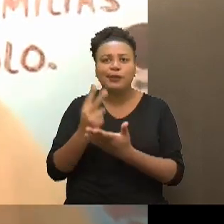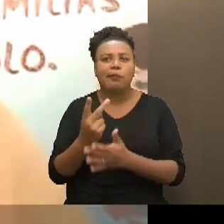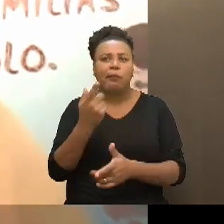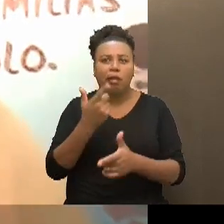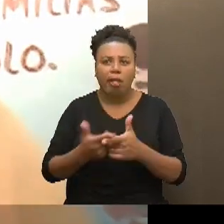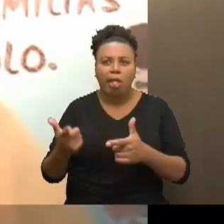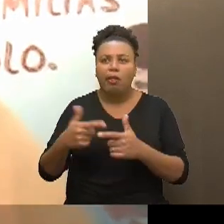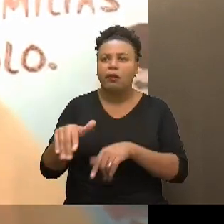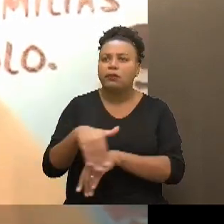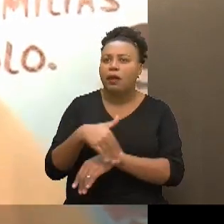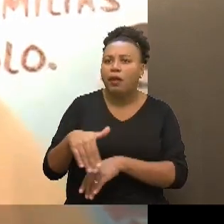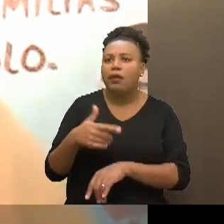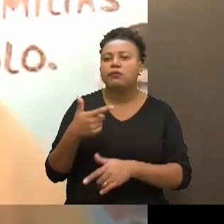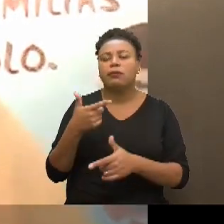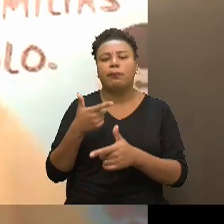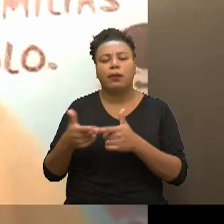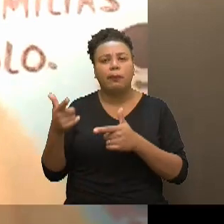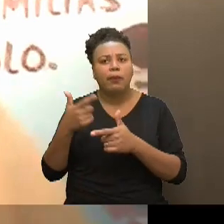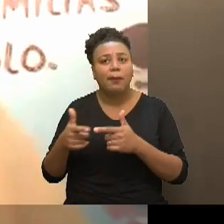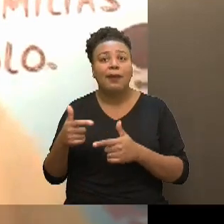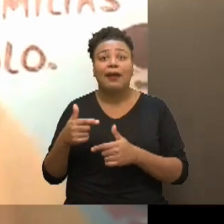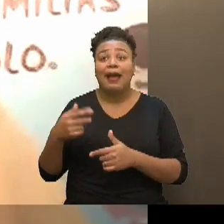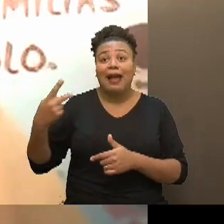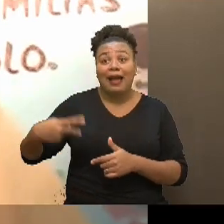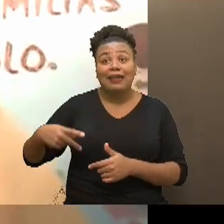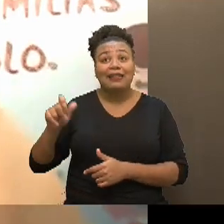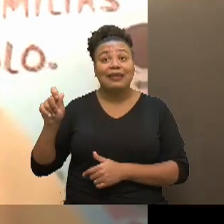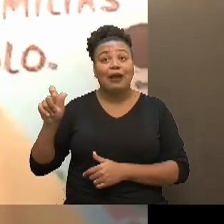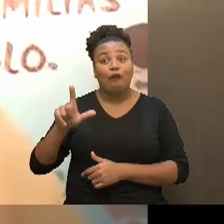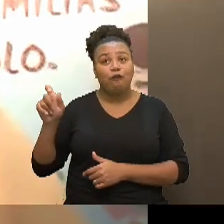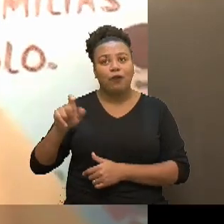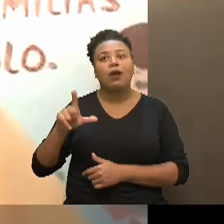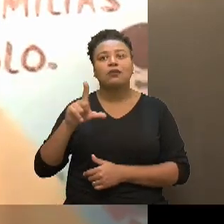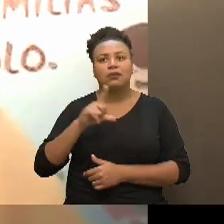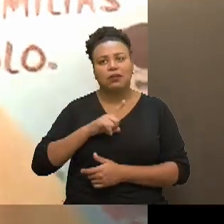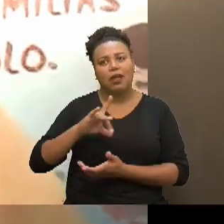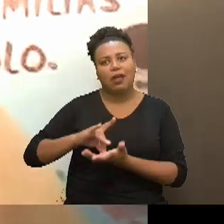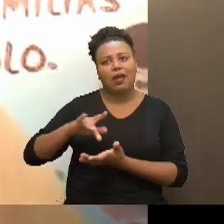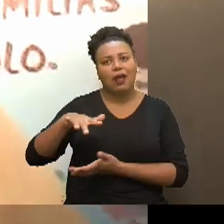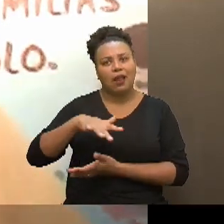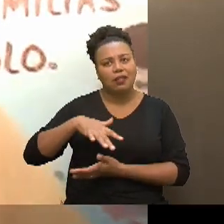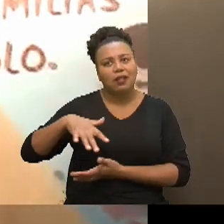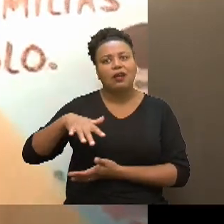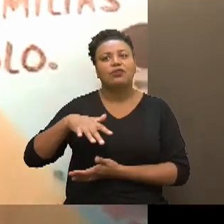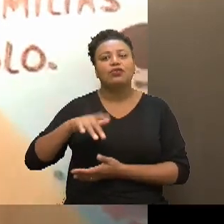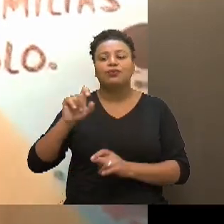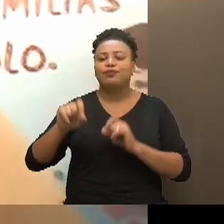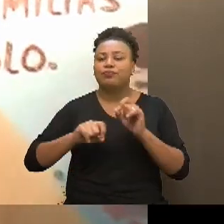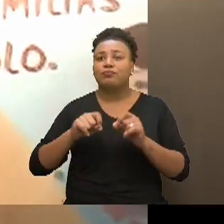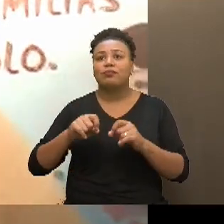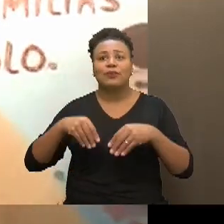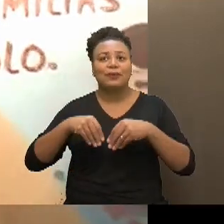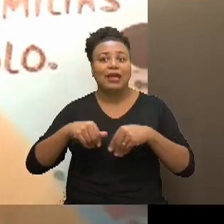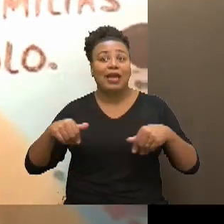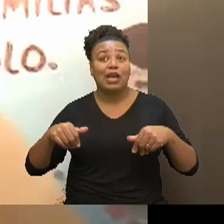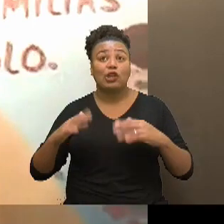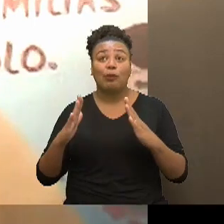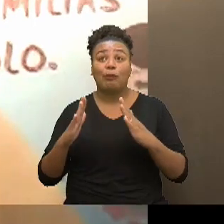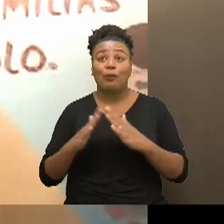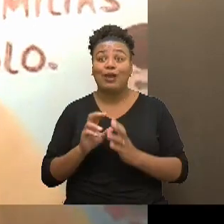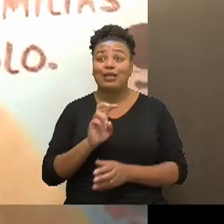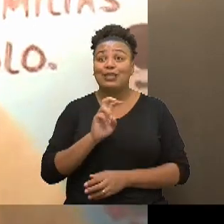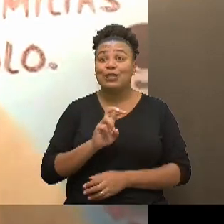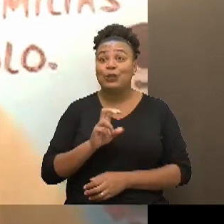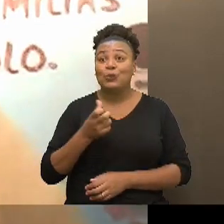problema de endereço, né, aqui em Alvorada mesmo, a gente tem uma realidade, onde em um terreno mora cinco, seis